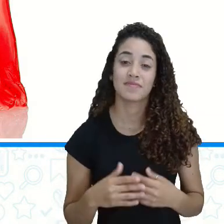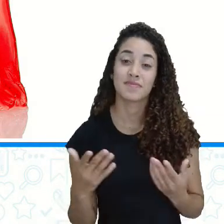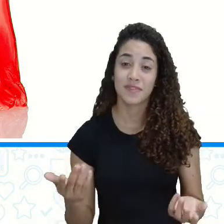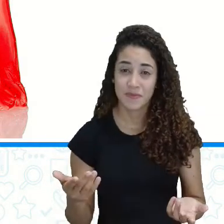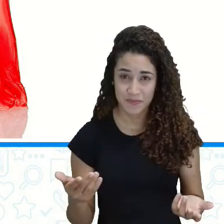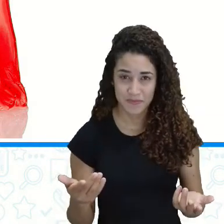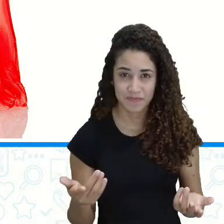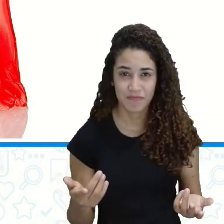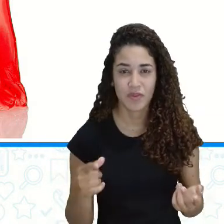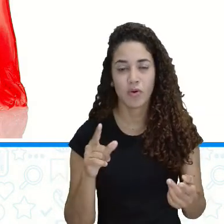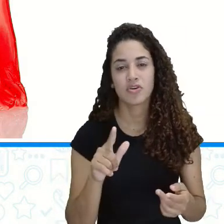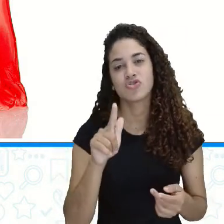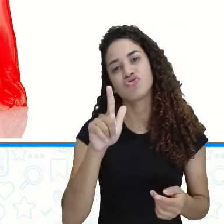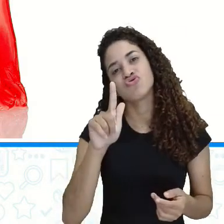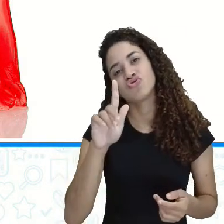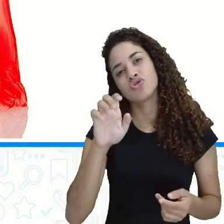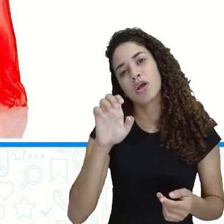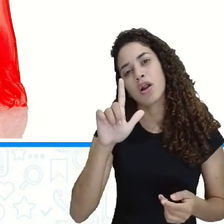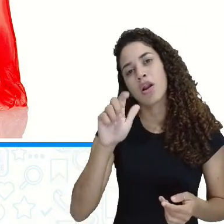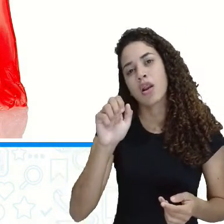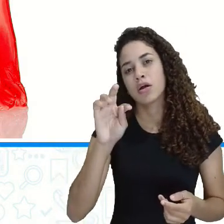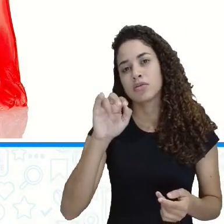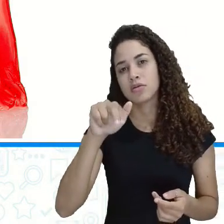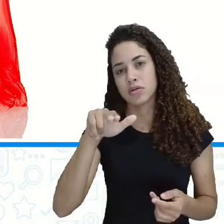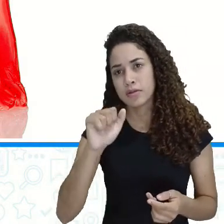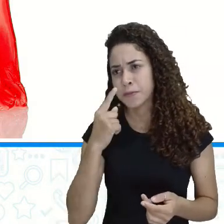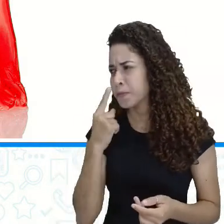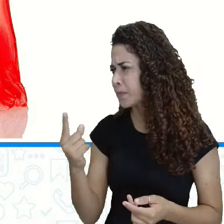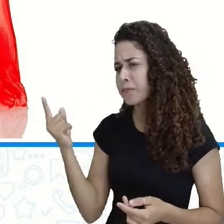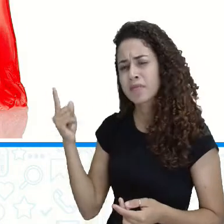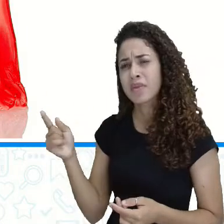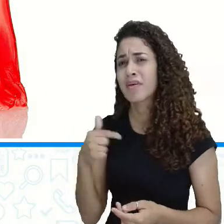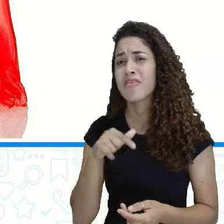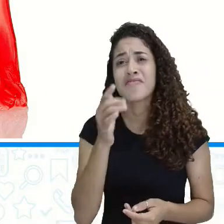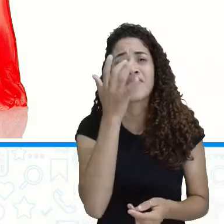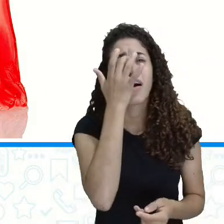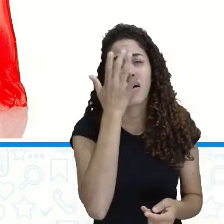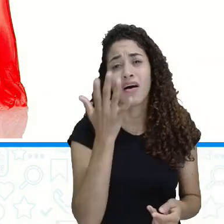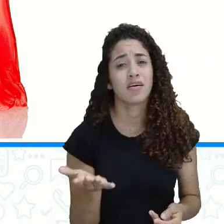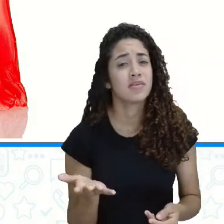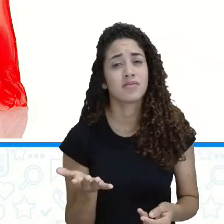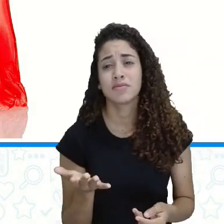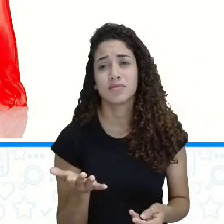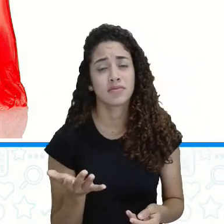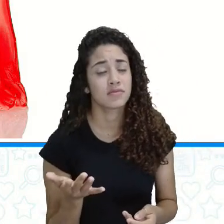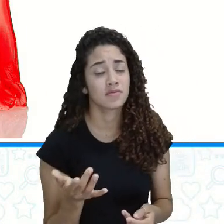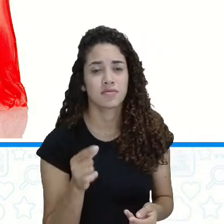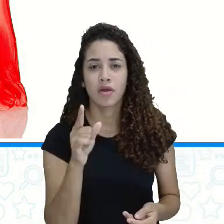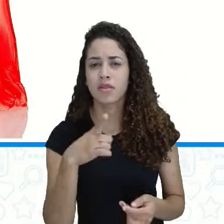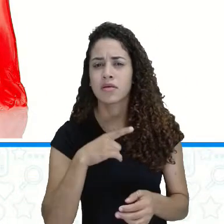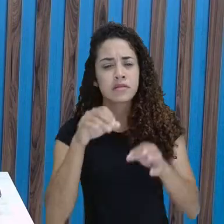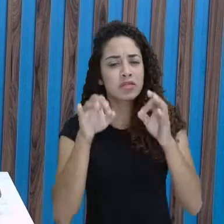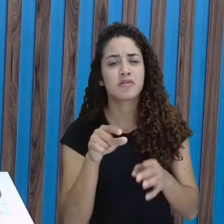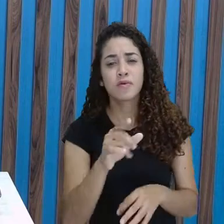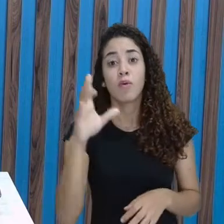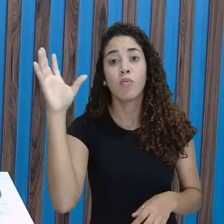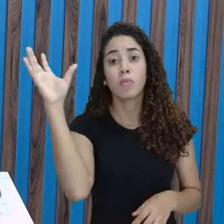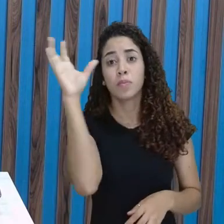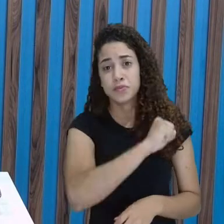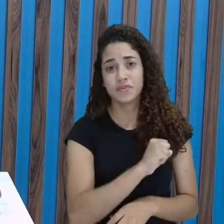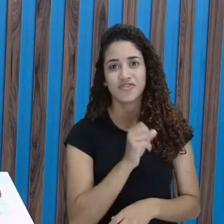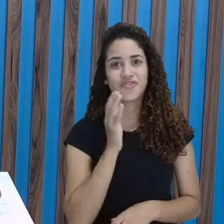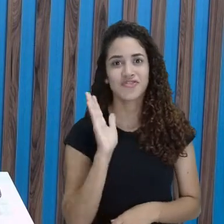Gente, gelatina é muito fácil de fazer, tá? Eu vou explicar aqui. Eu tenho certeza que você vai aprender rapidinho.